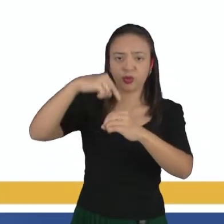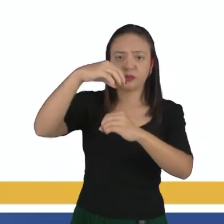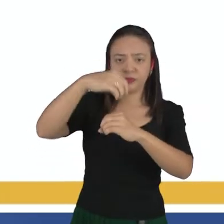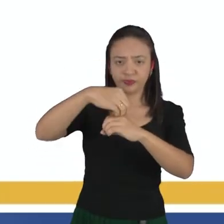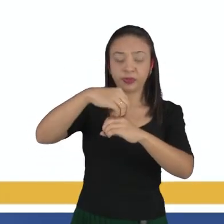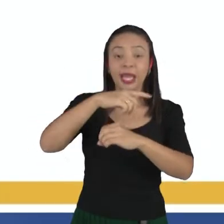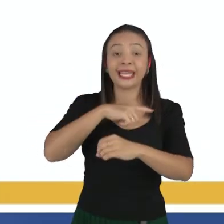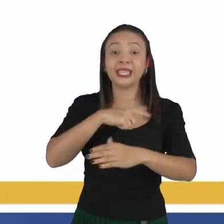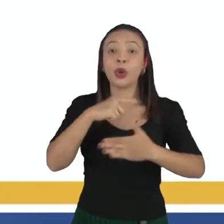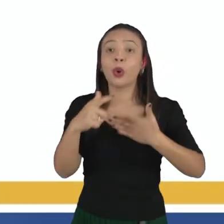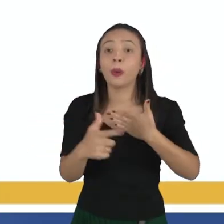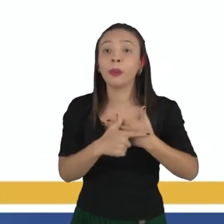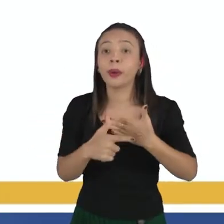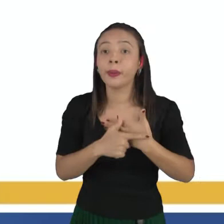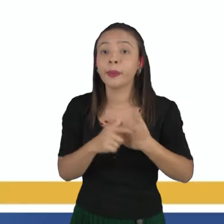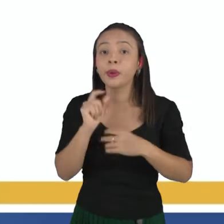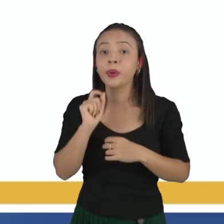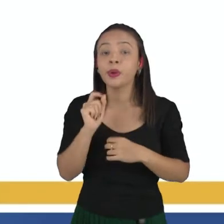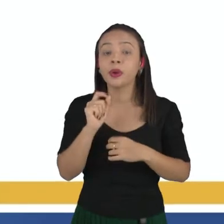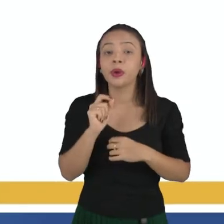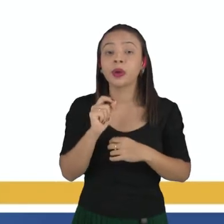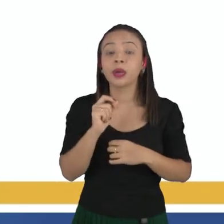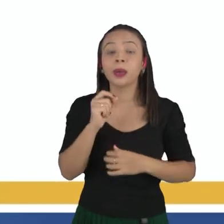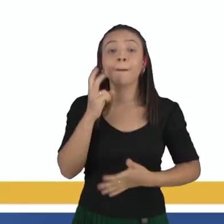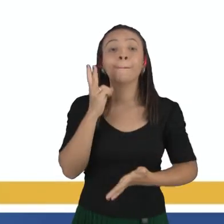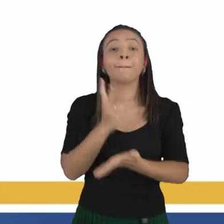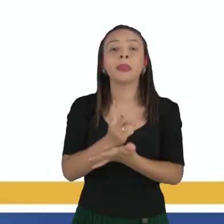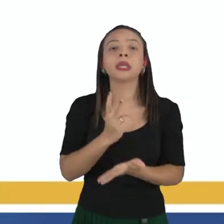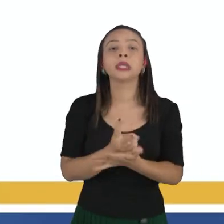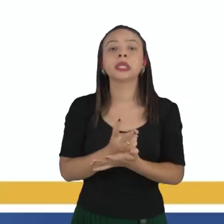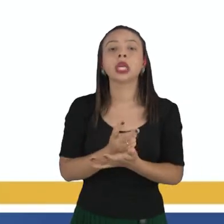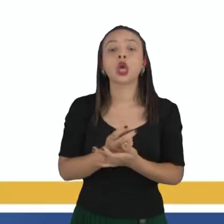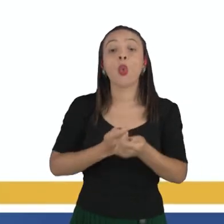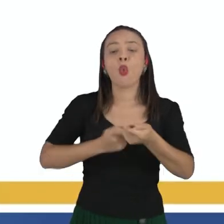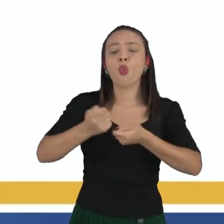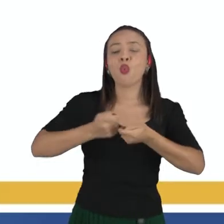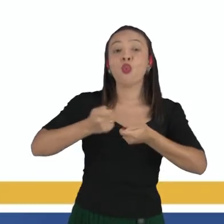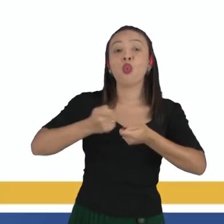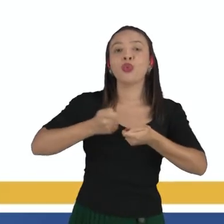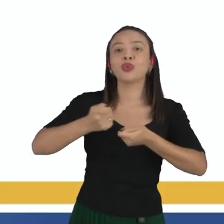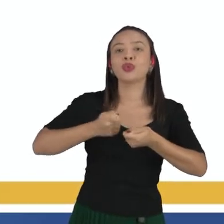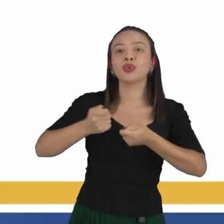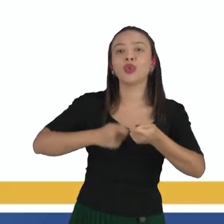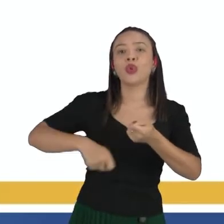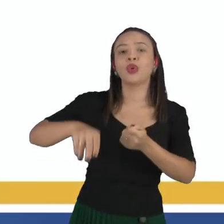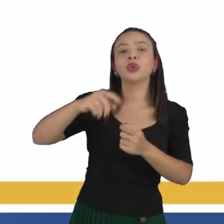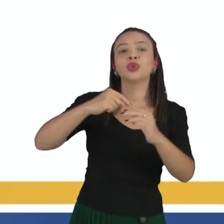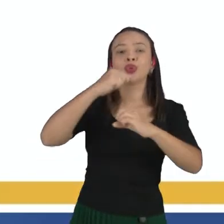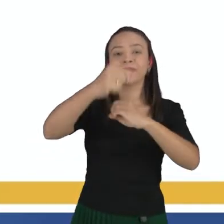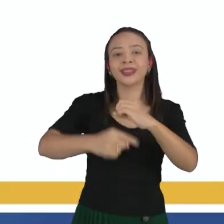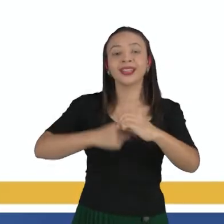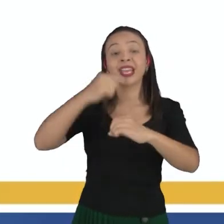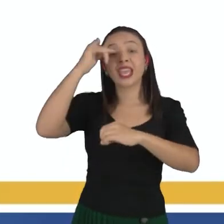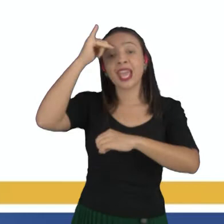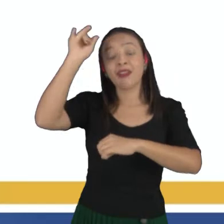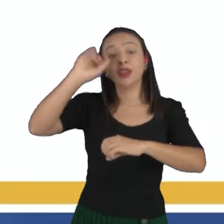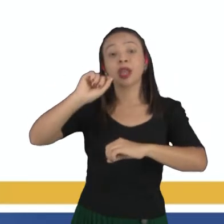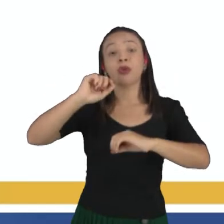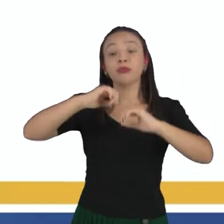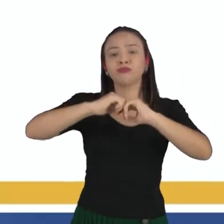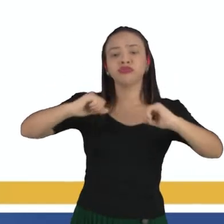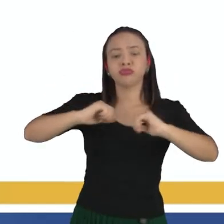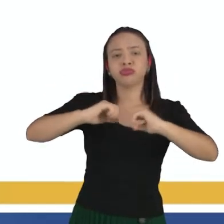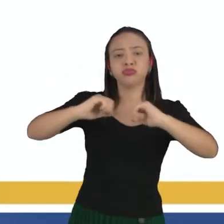objetivo a estabilidade e impedir a repulsão entre os prótons,